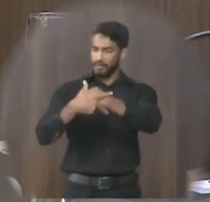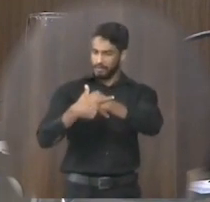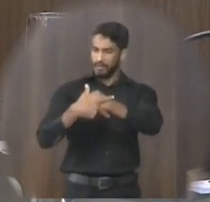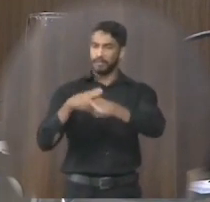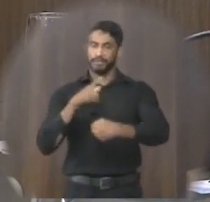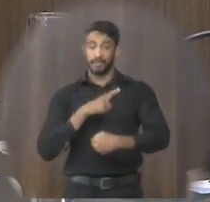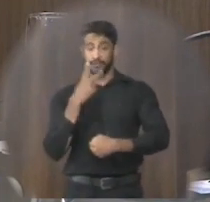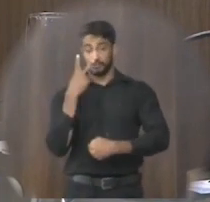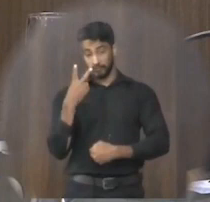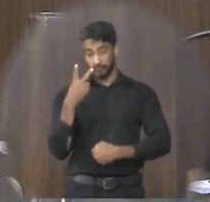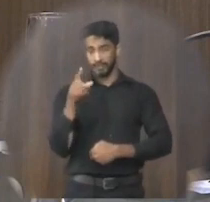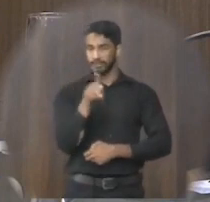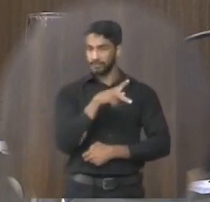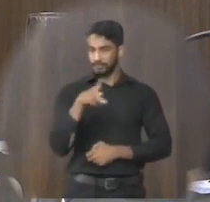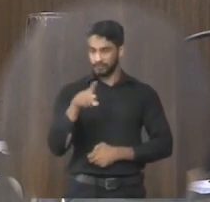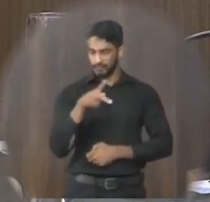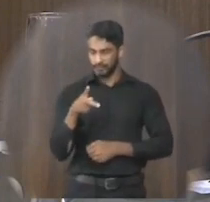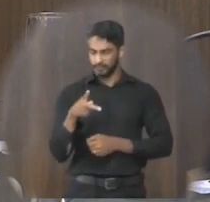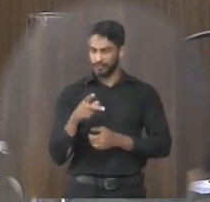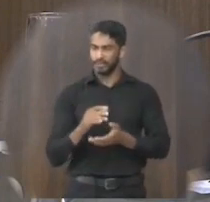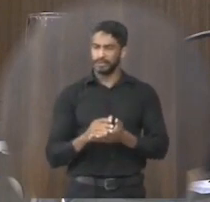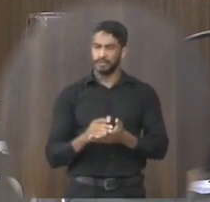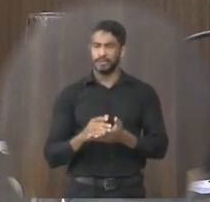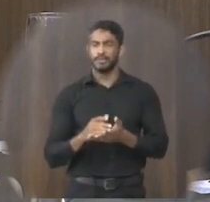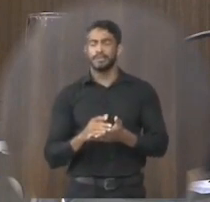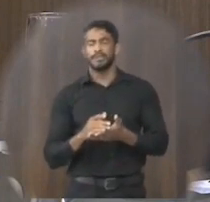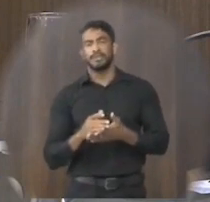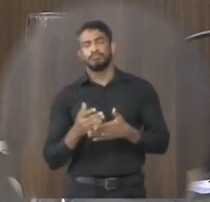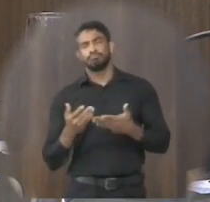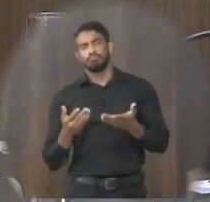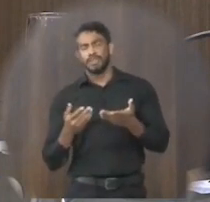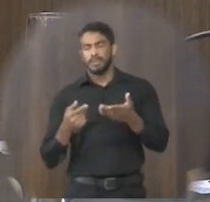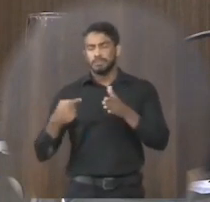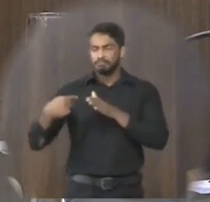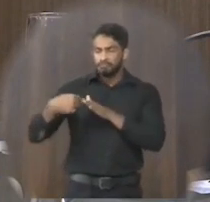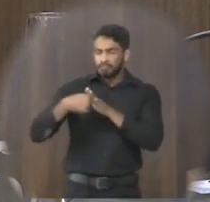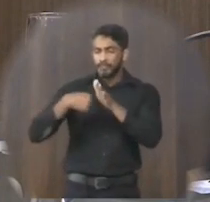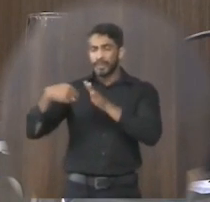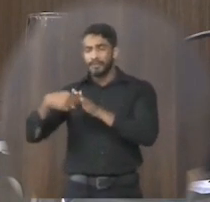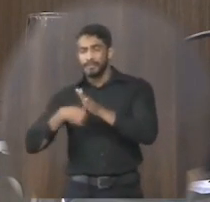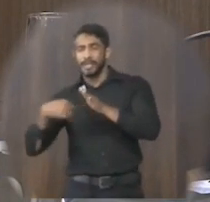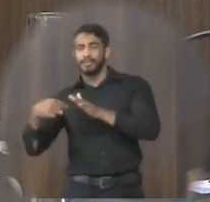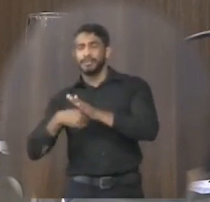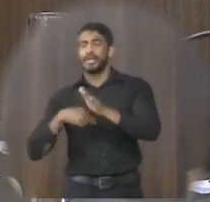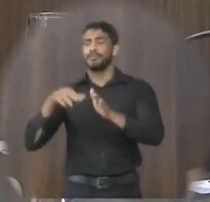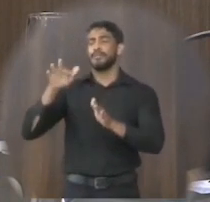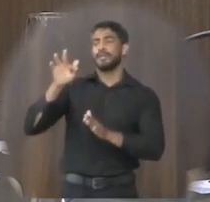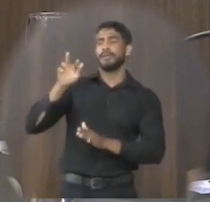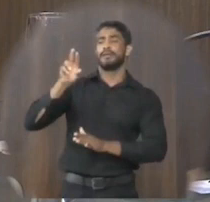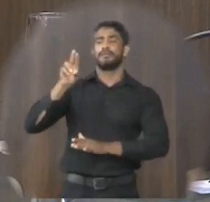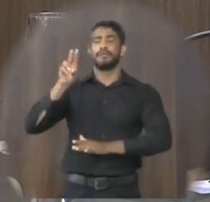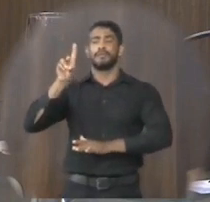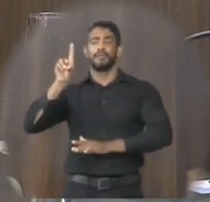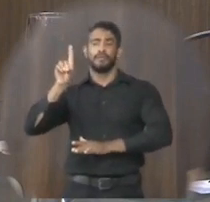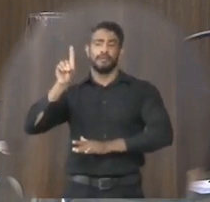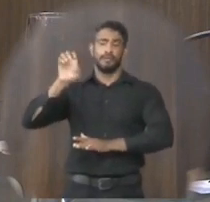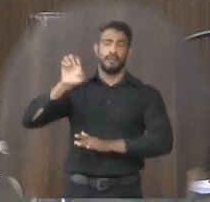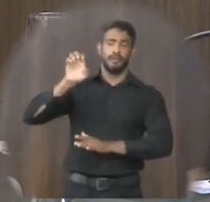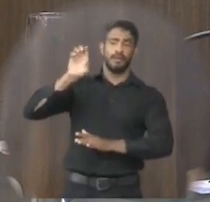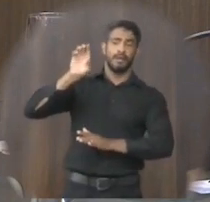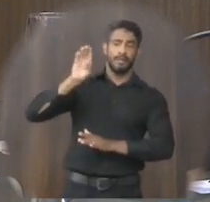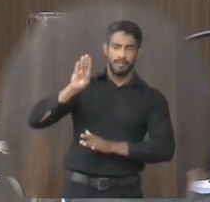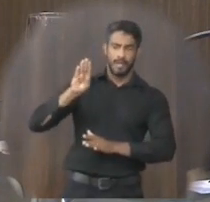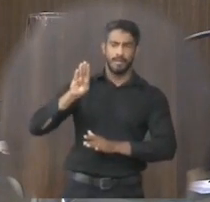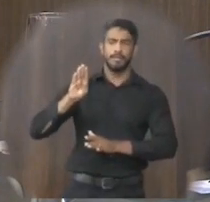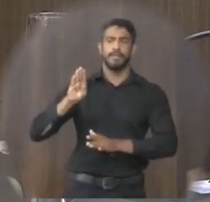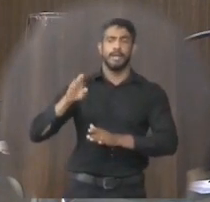receber dois educadores onde me questionaram sobre também a situação do Fundeb semana passada eu tive